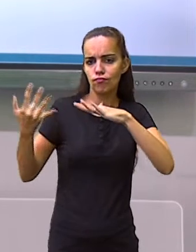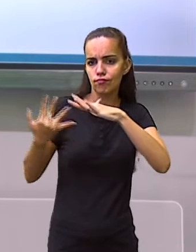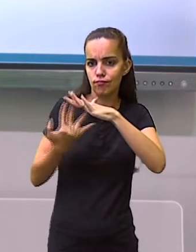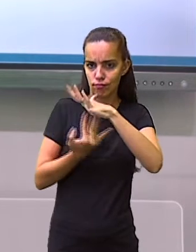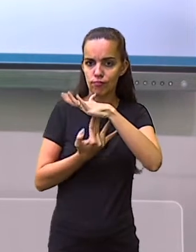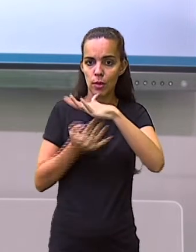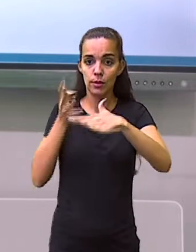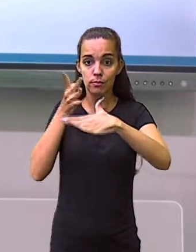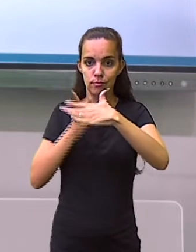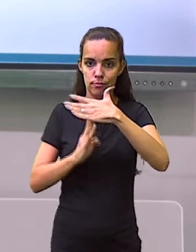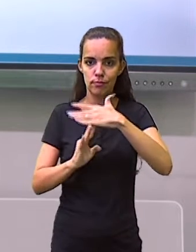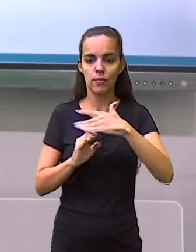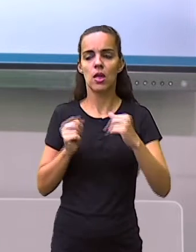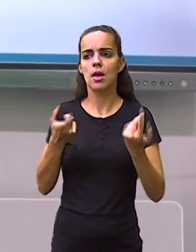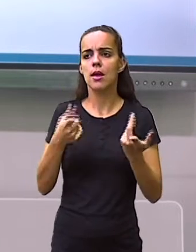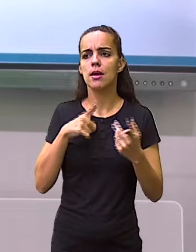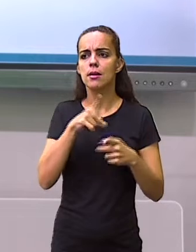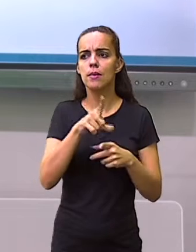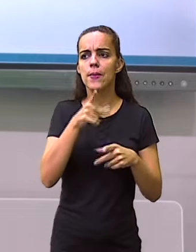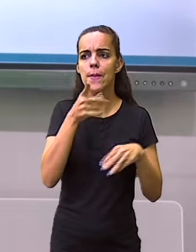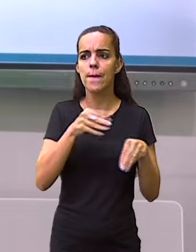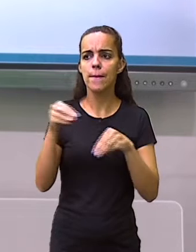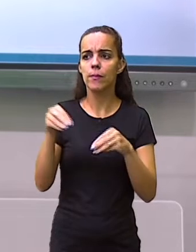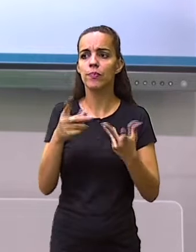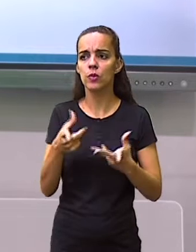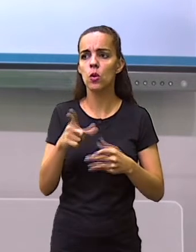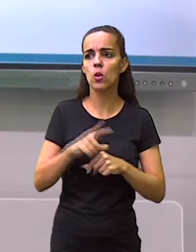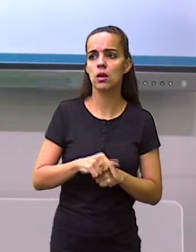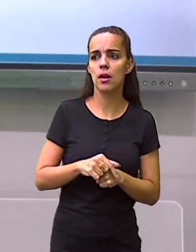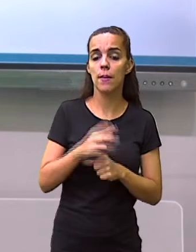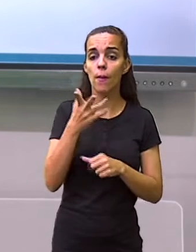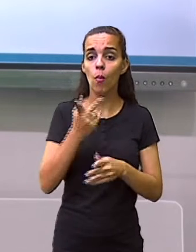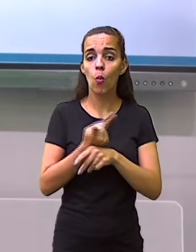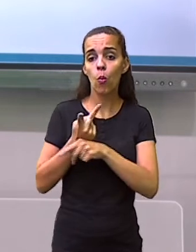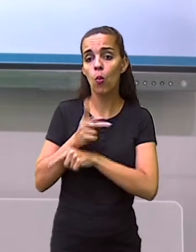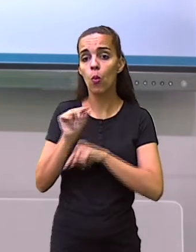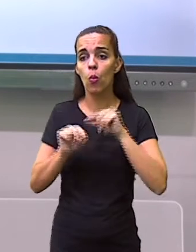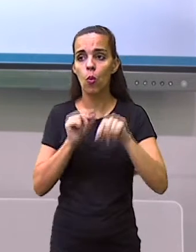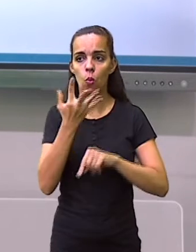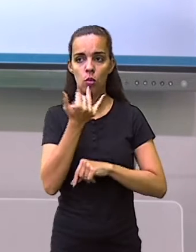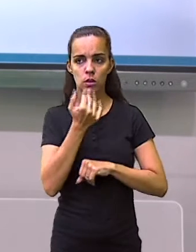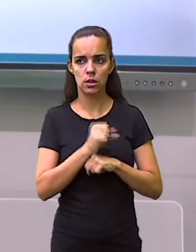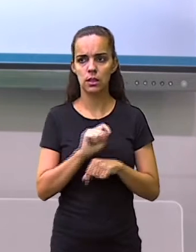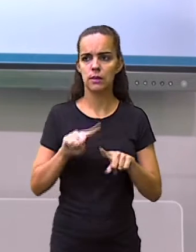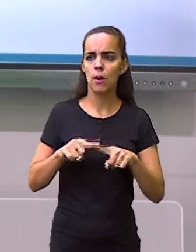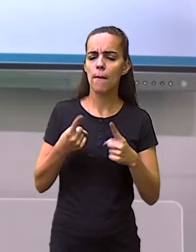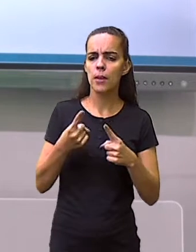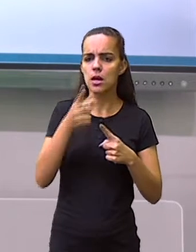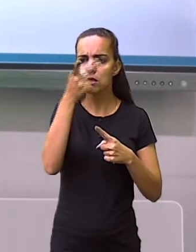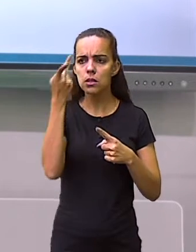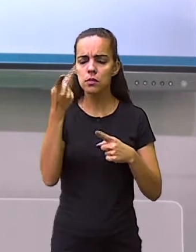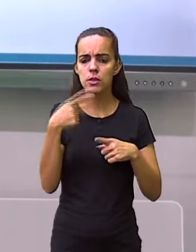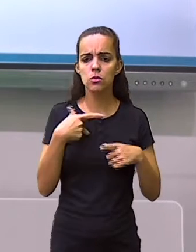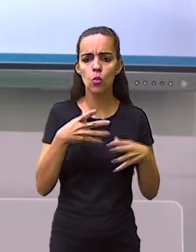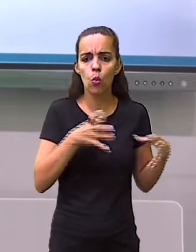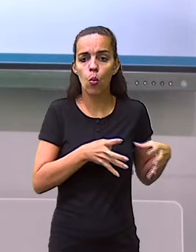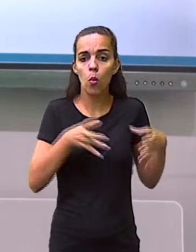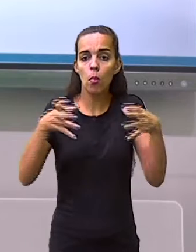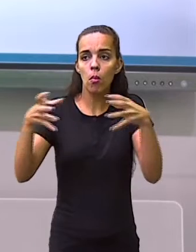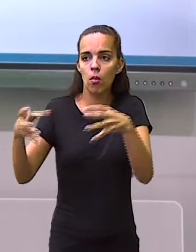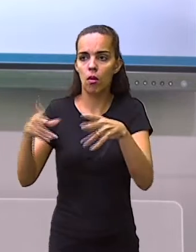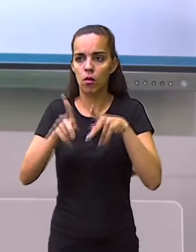alimento. E você, sabe quais são os motivos que levam as pessoas,